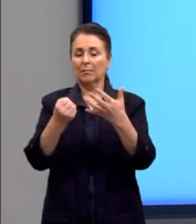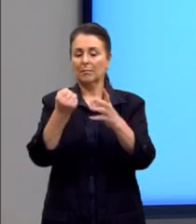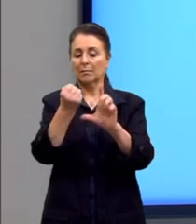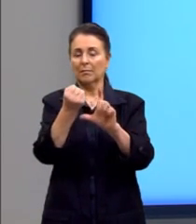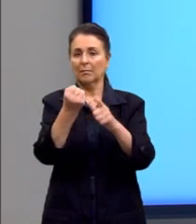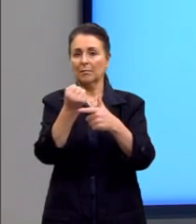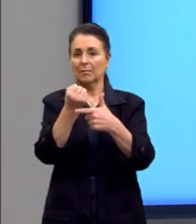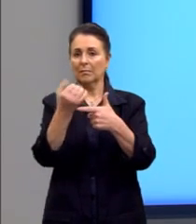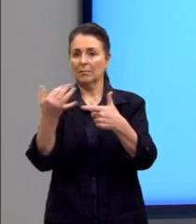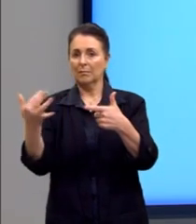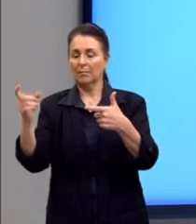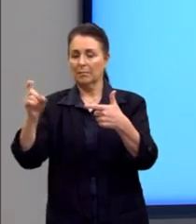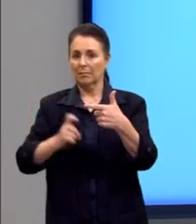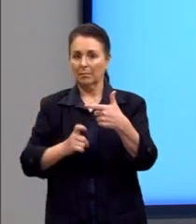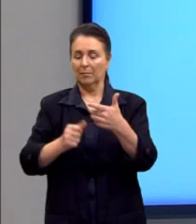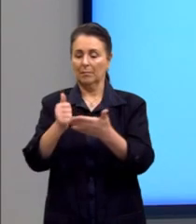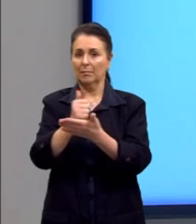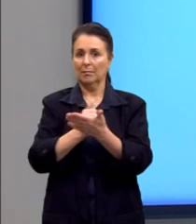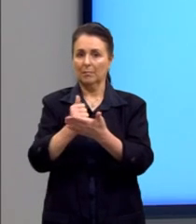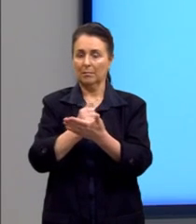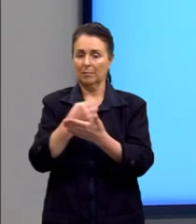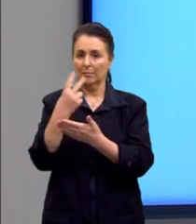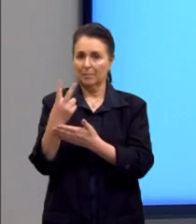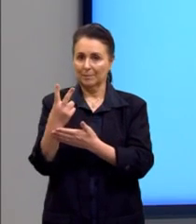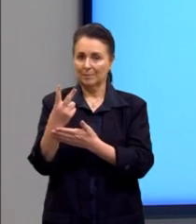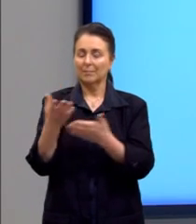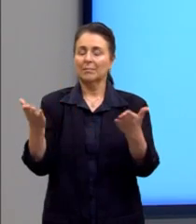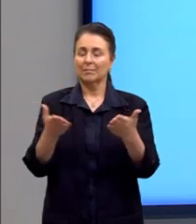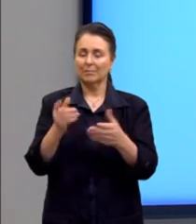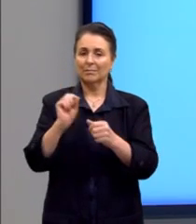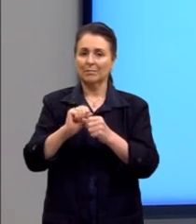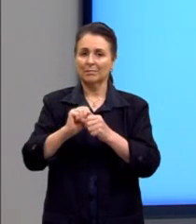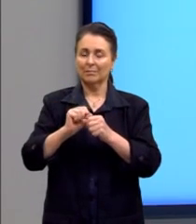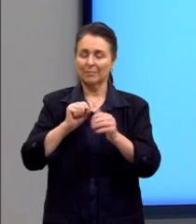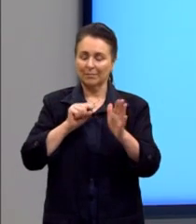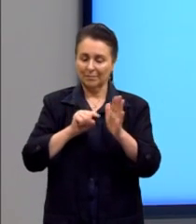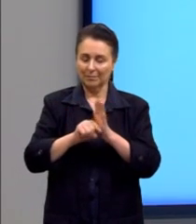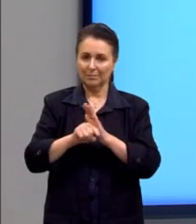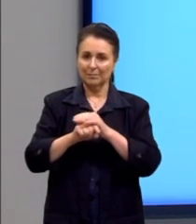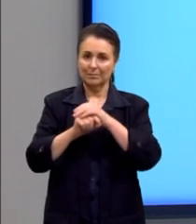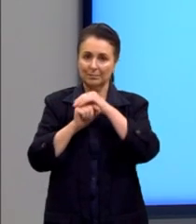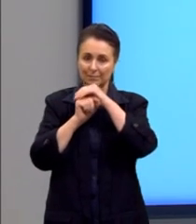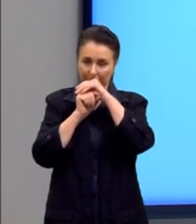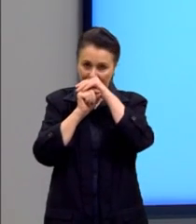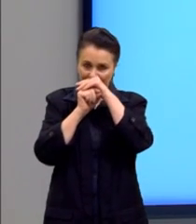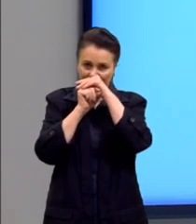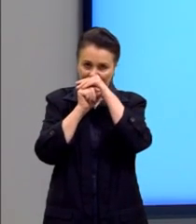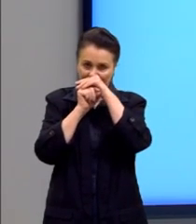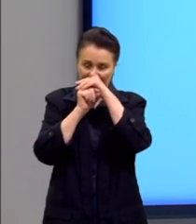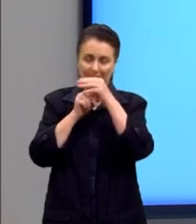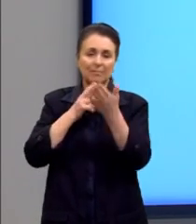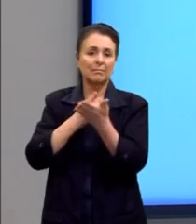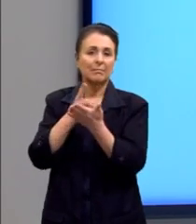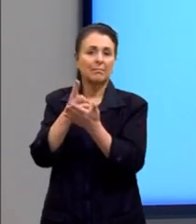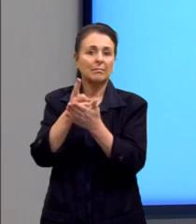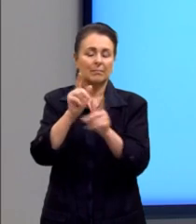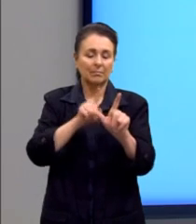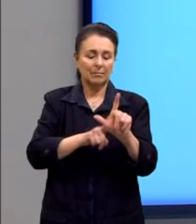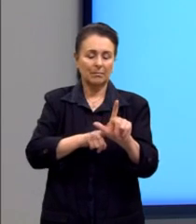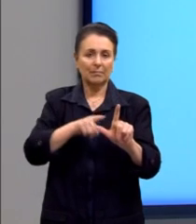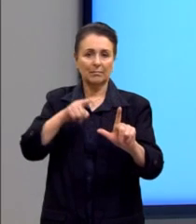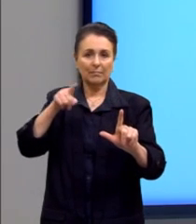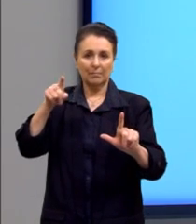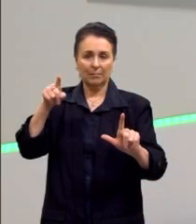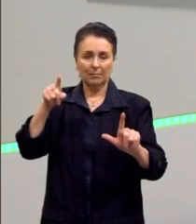na base 2. Então, vamos lá desenvolver a nossa questão. Então, mantive aqui o nosso gráfico,